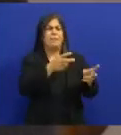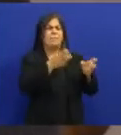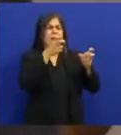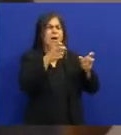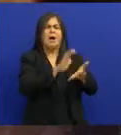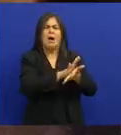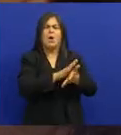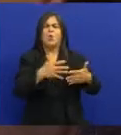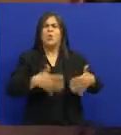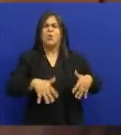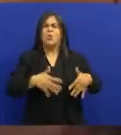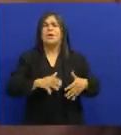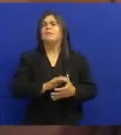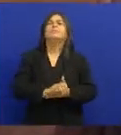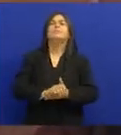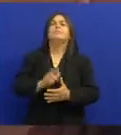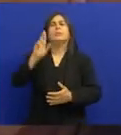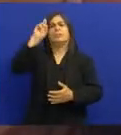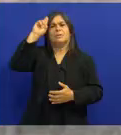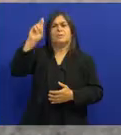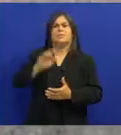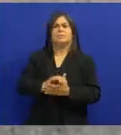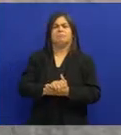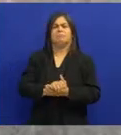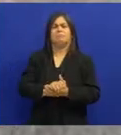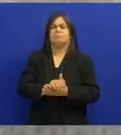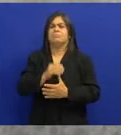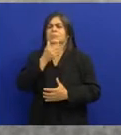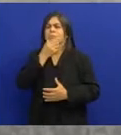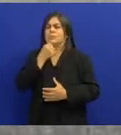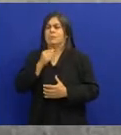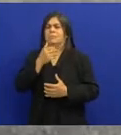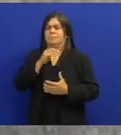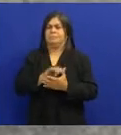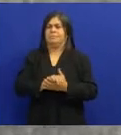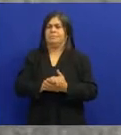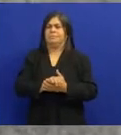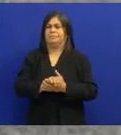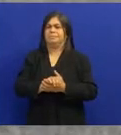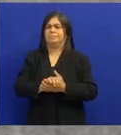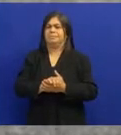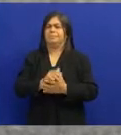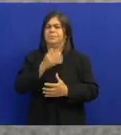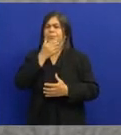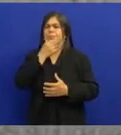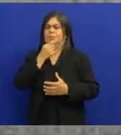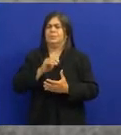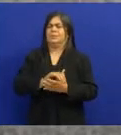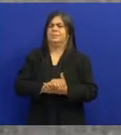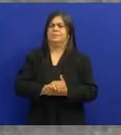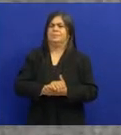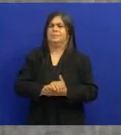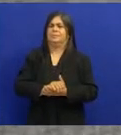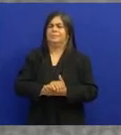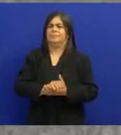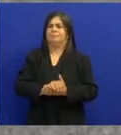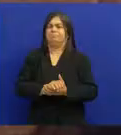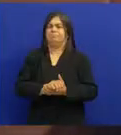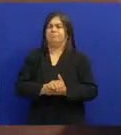o jato tocando O diretor da Tabajára Era Belar Jurema O pai O velho O pai De Belar Comunista